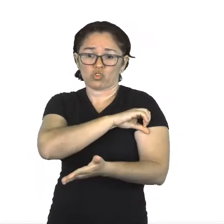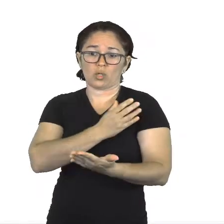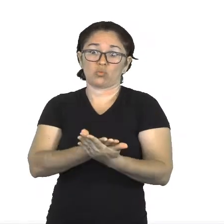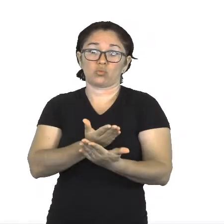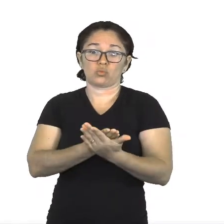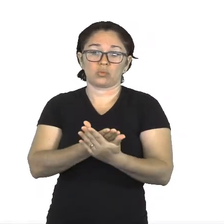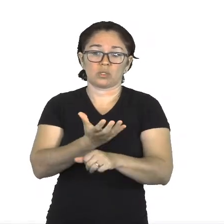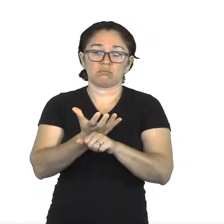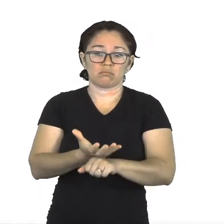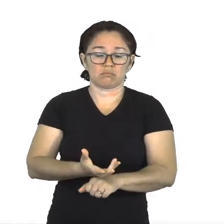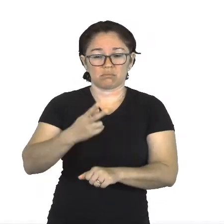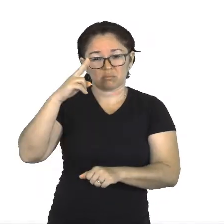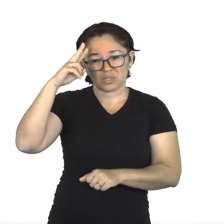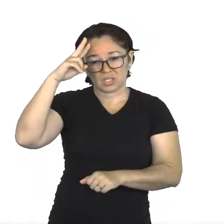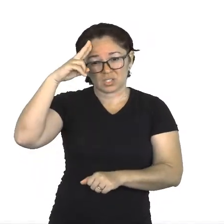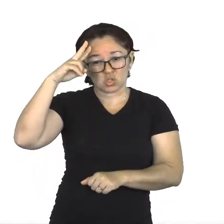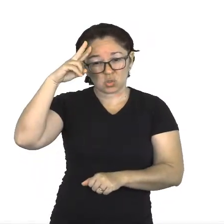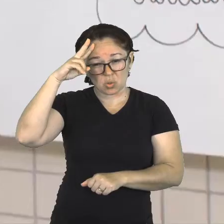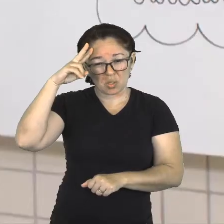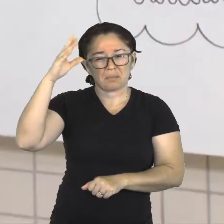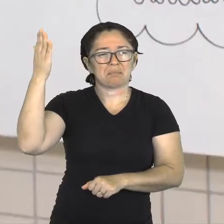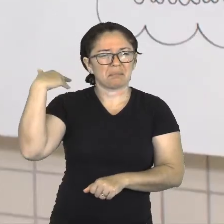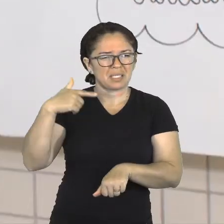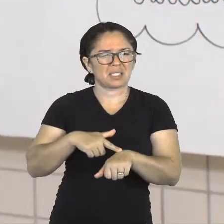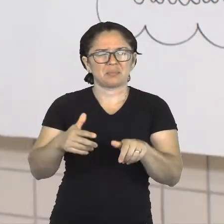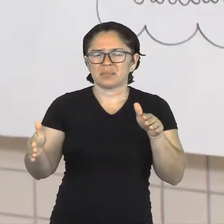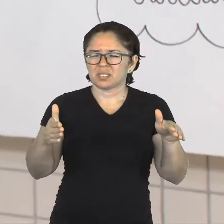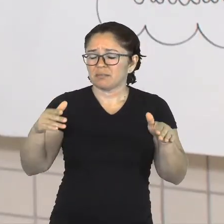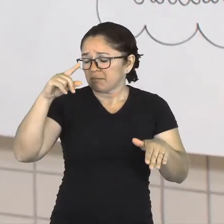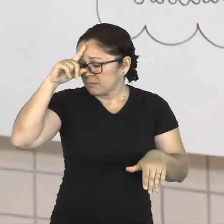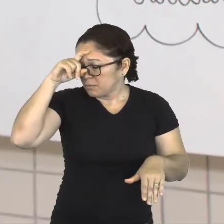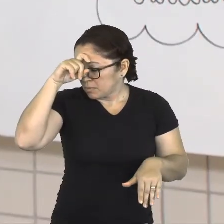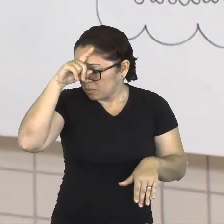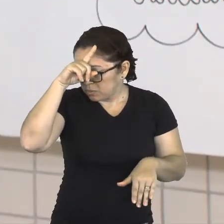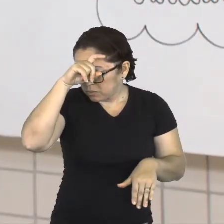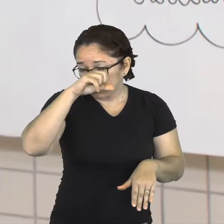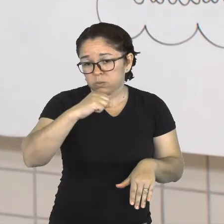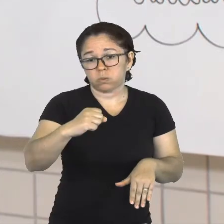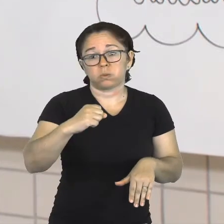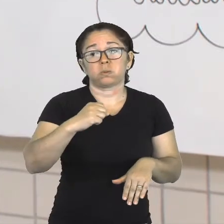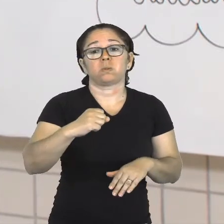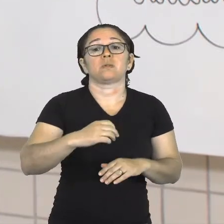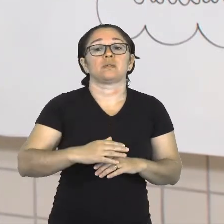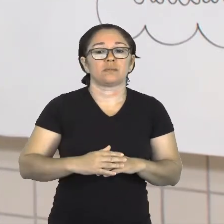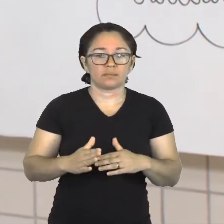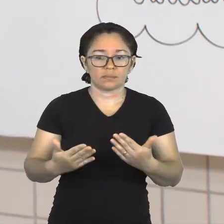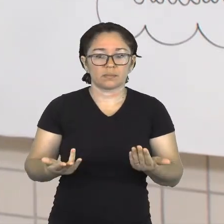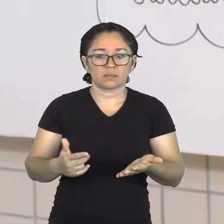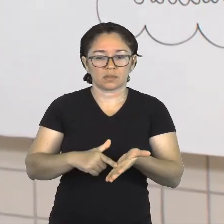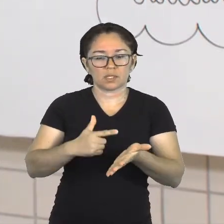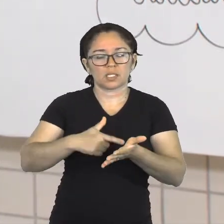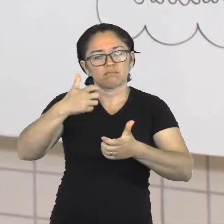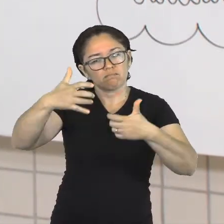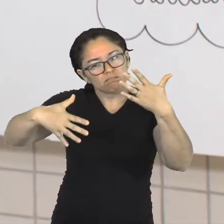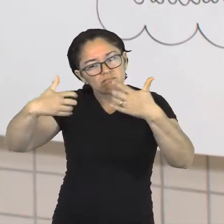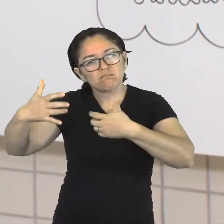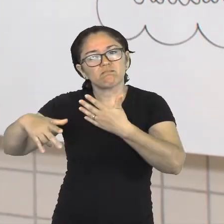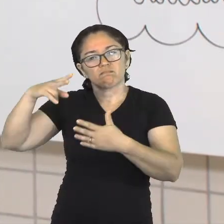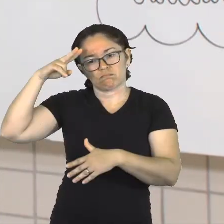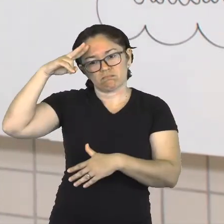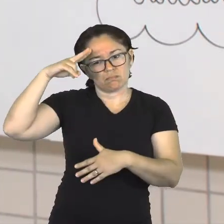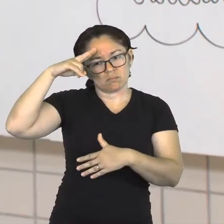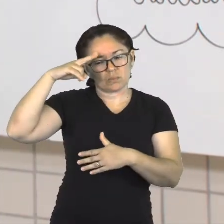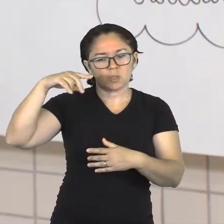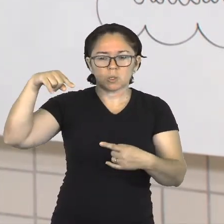teve nessa época. E essa narrativa, ela traz isso também. Então, essa imagem retrata